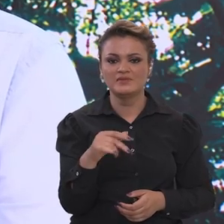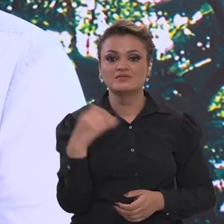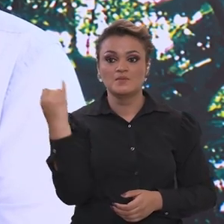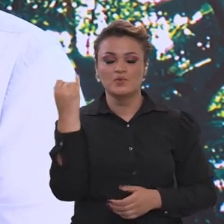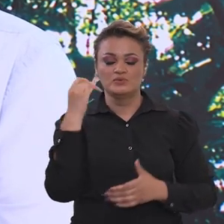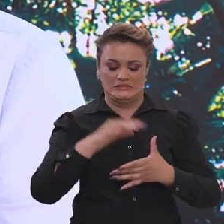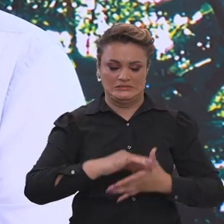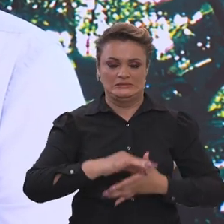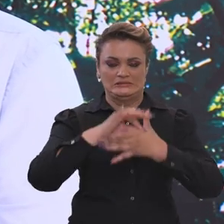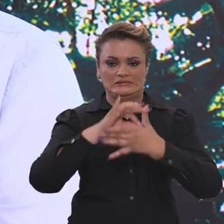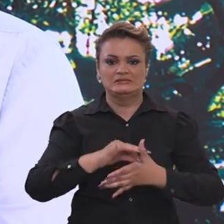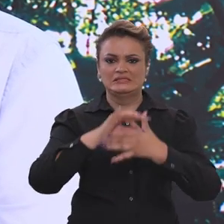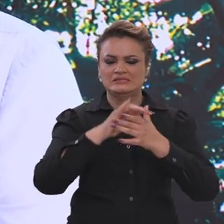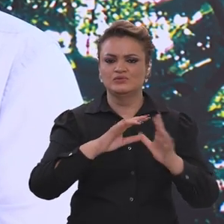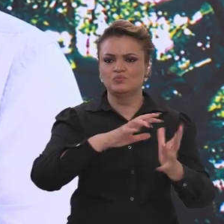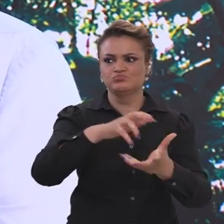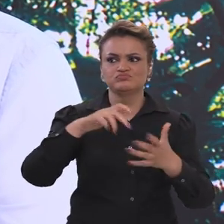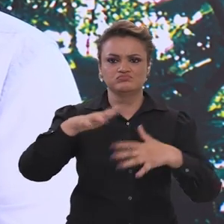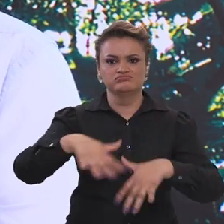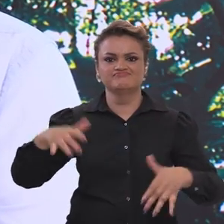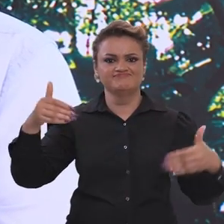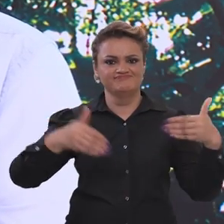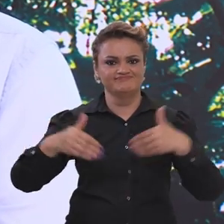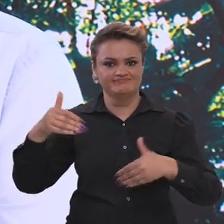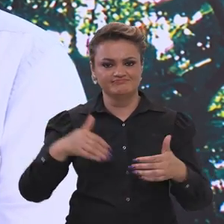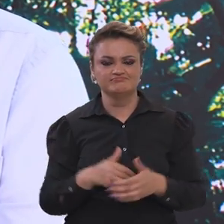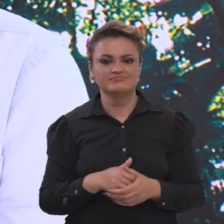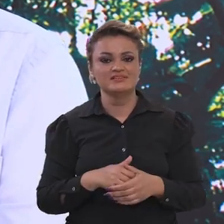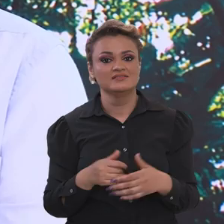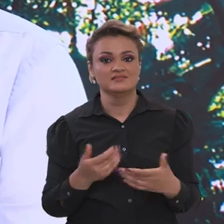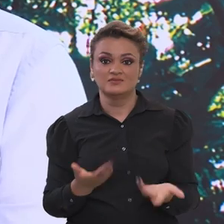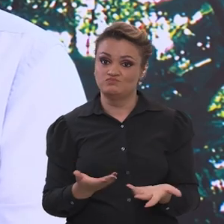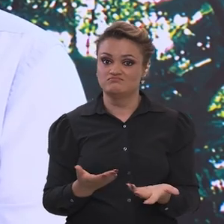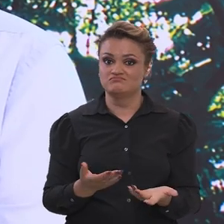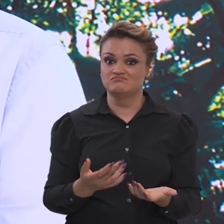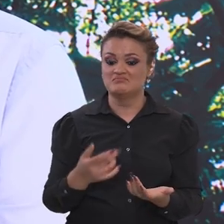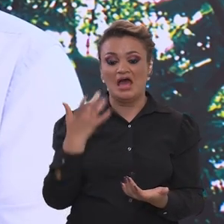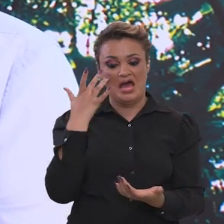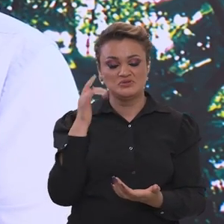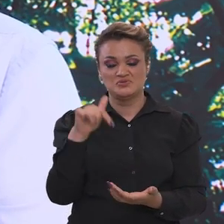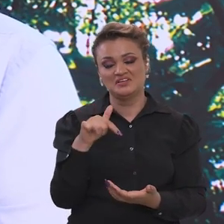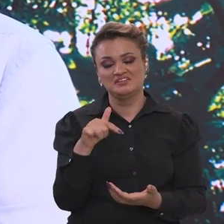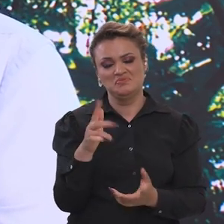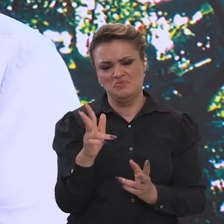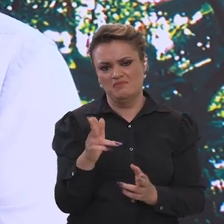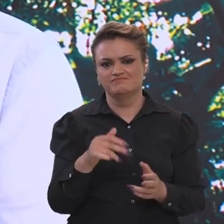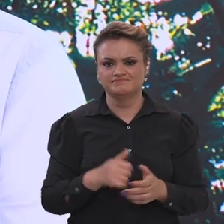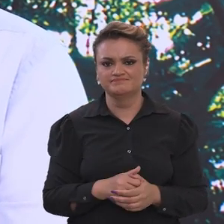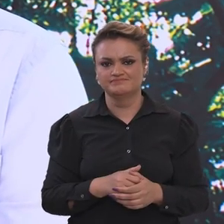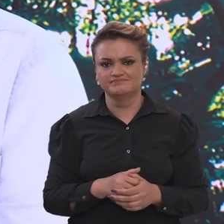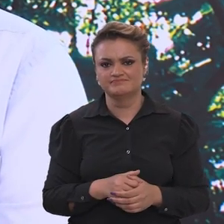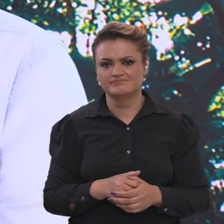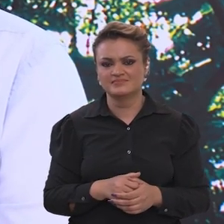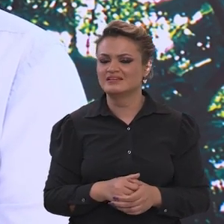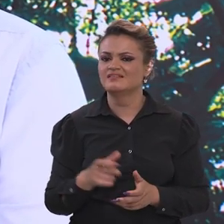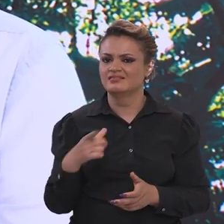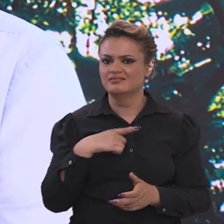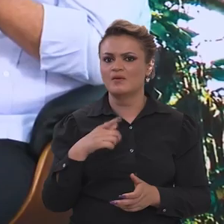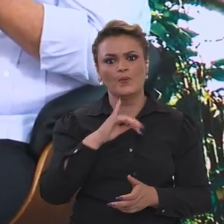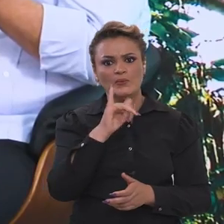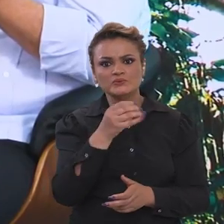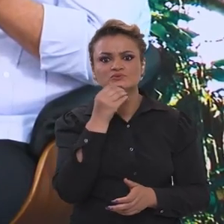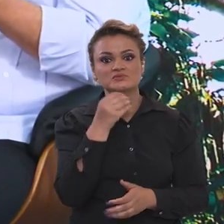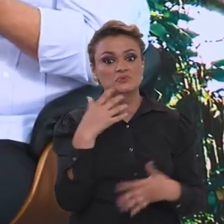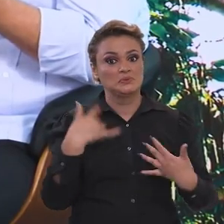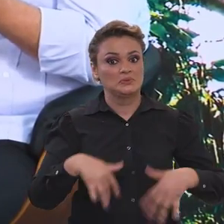importância lideranças do mundo inteiro. Então, eu acho que aqui não será diferente. Aqui eu acho que tem